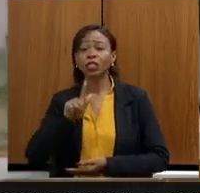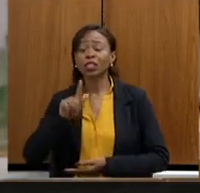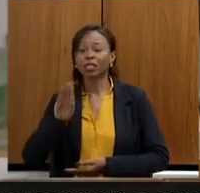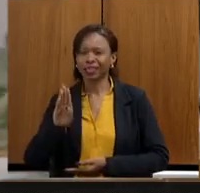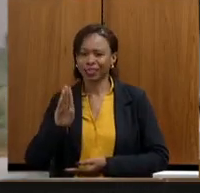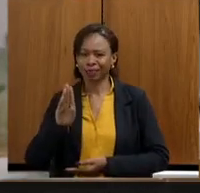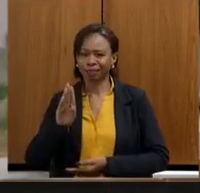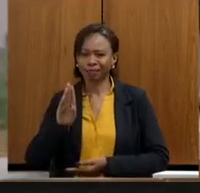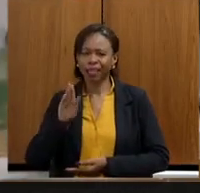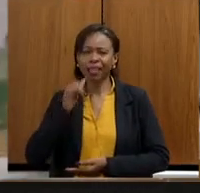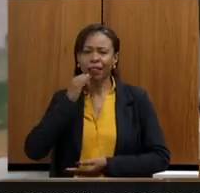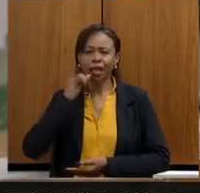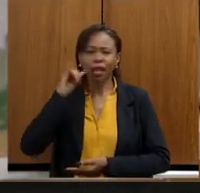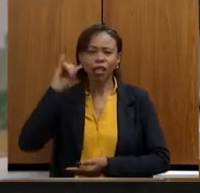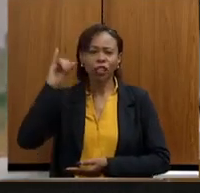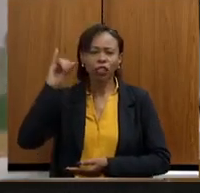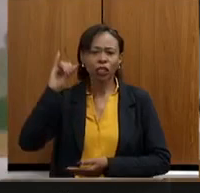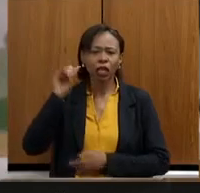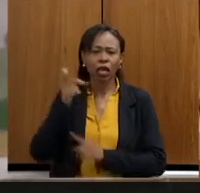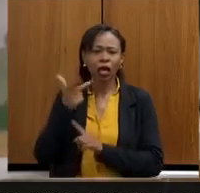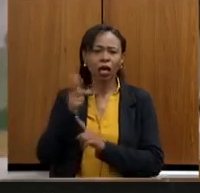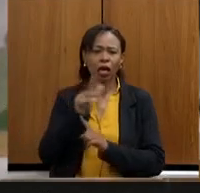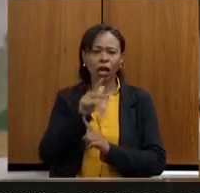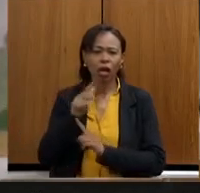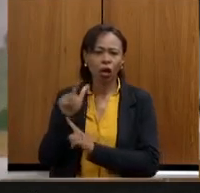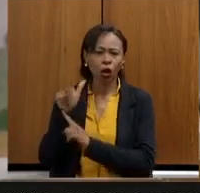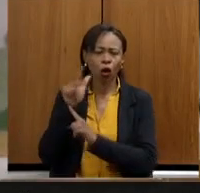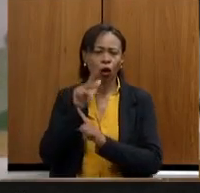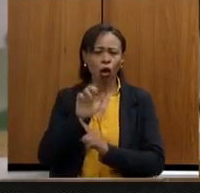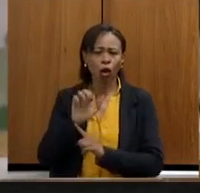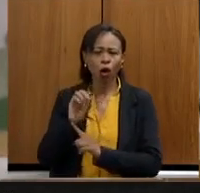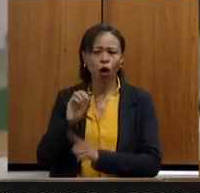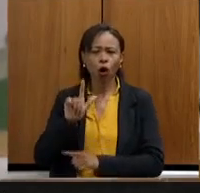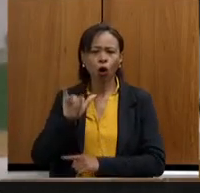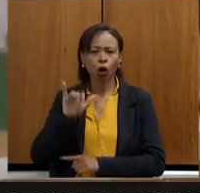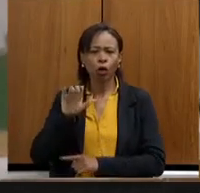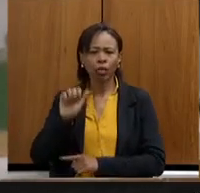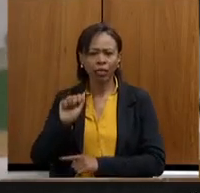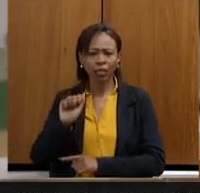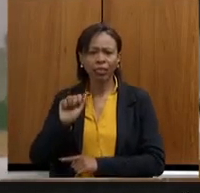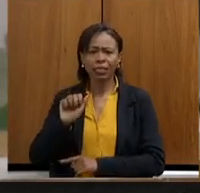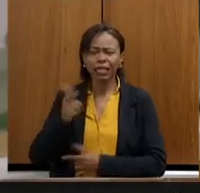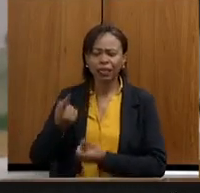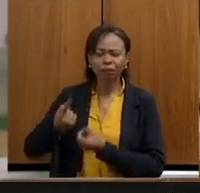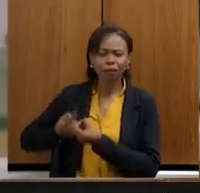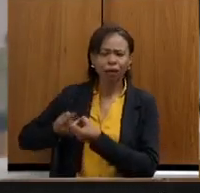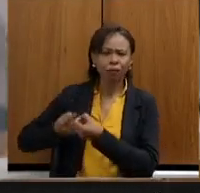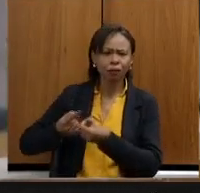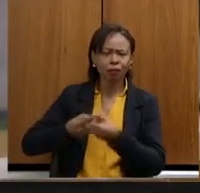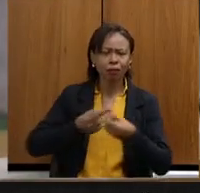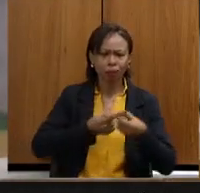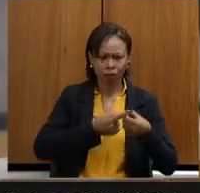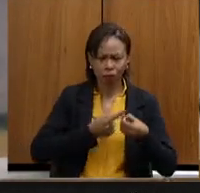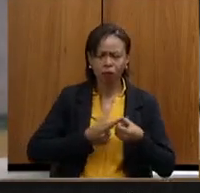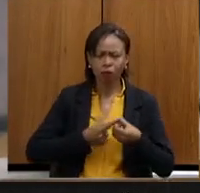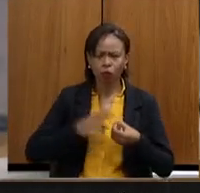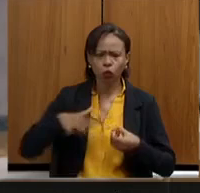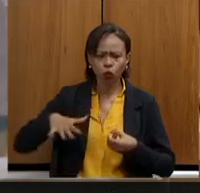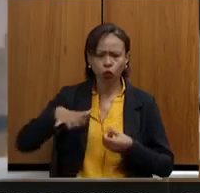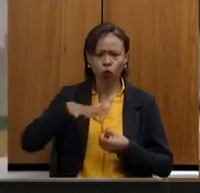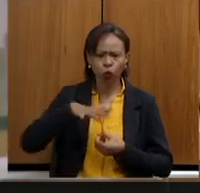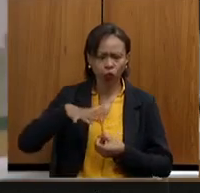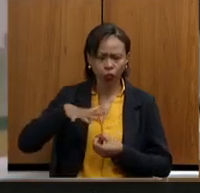que abrange a cidade de Espinoza, Monte Azul, Mato Verde, Santo Antônio do Retiro e Rio Par de Minas